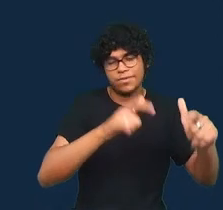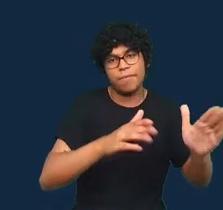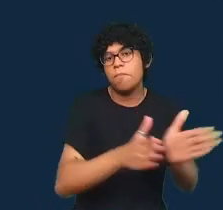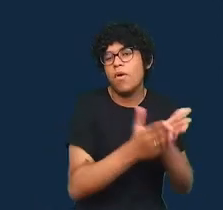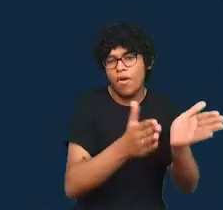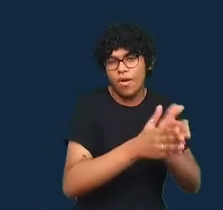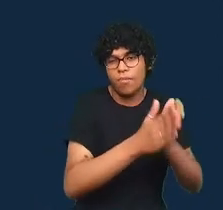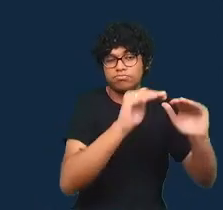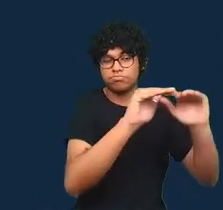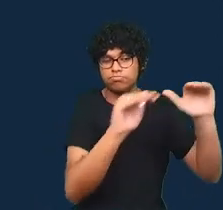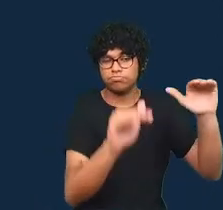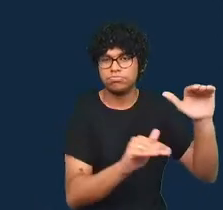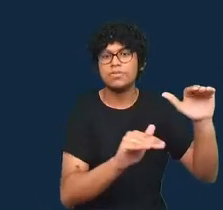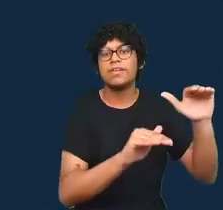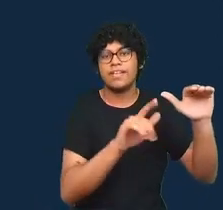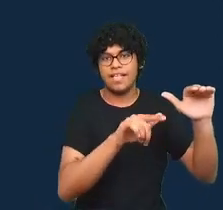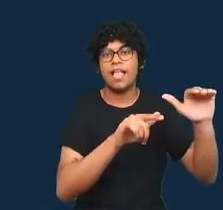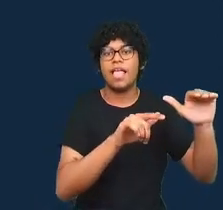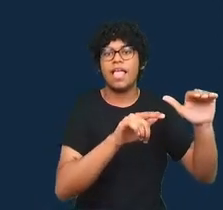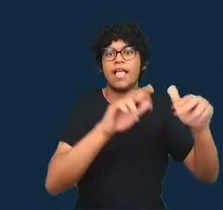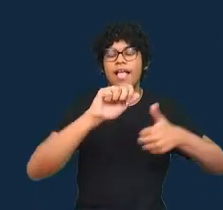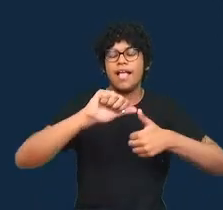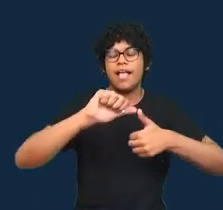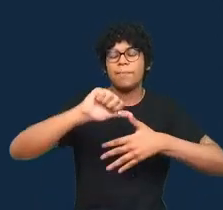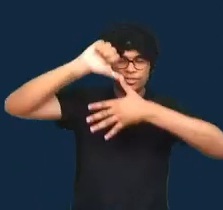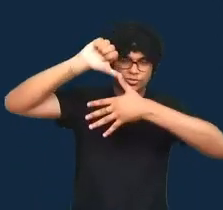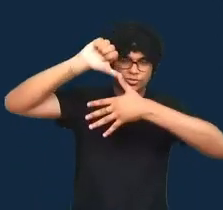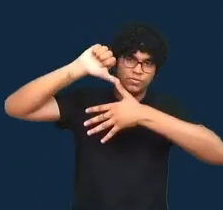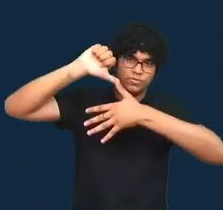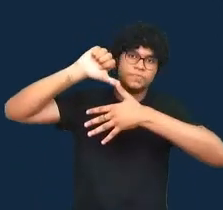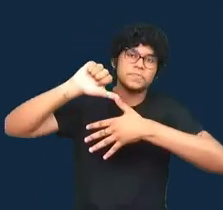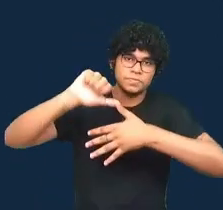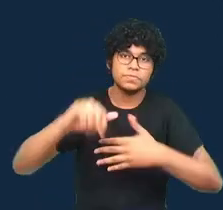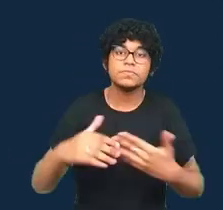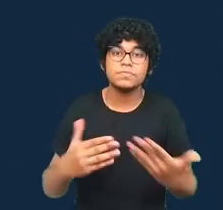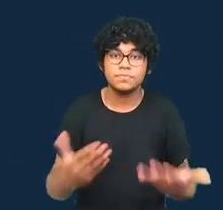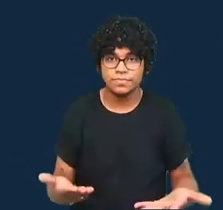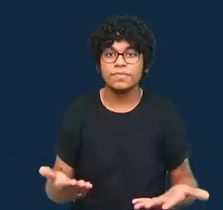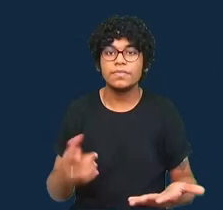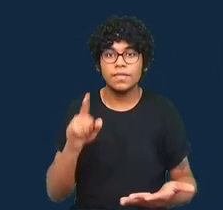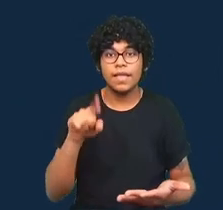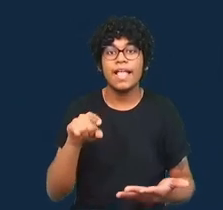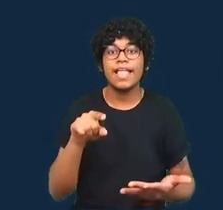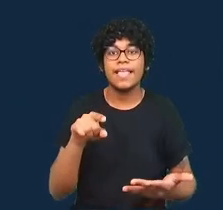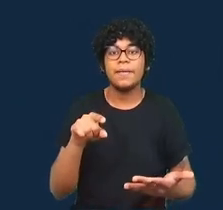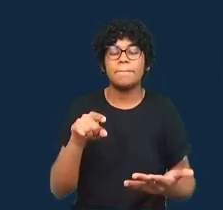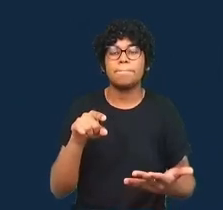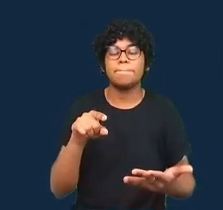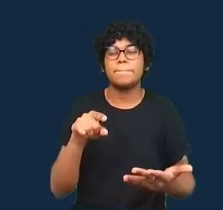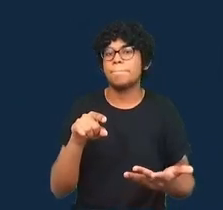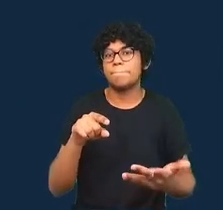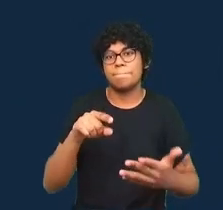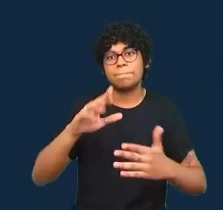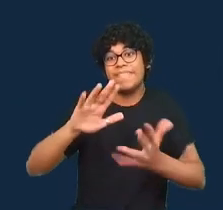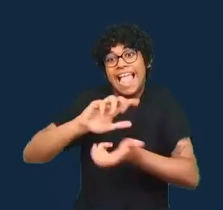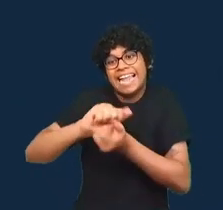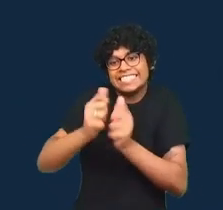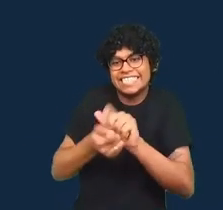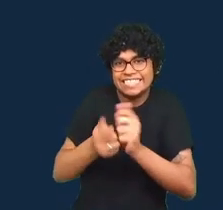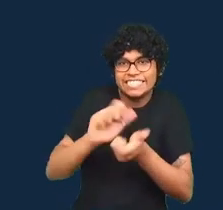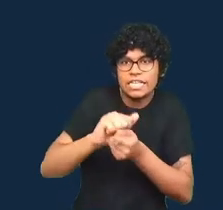de seus workshops uma de suas oficinas onde eles trabalham com miçangas aqui para explorar questões de